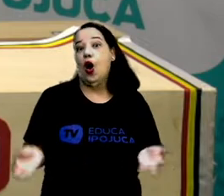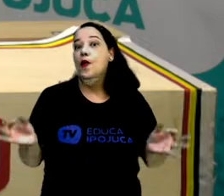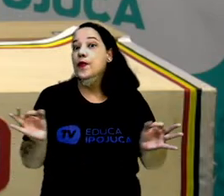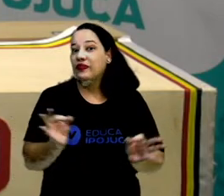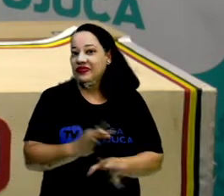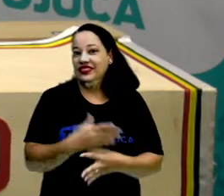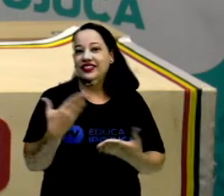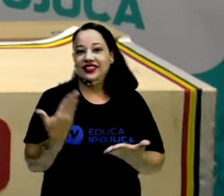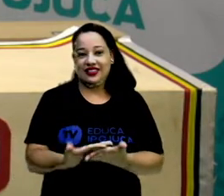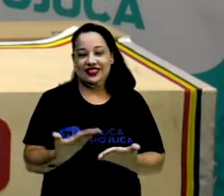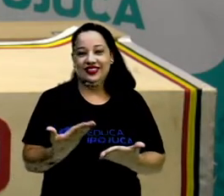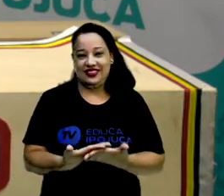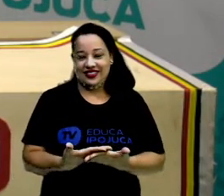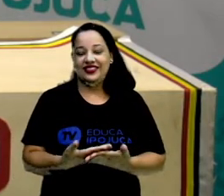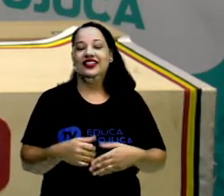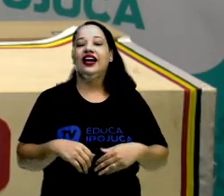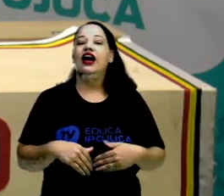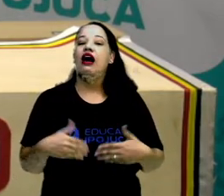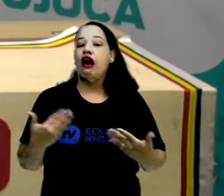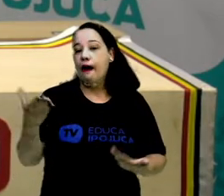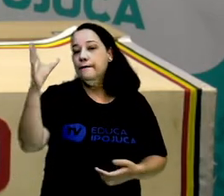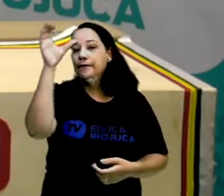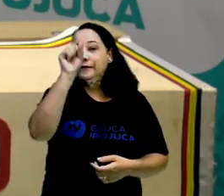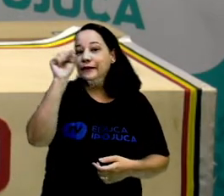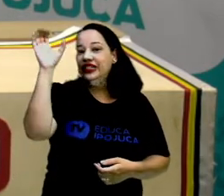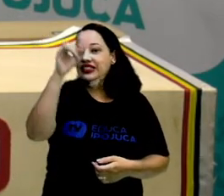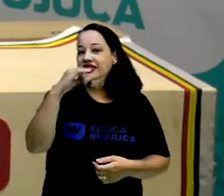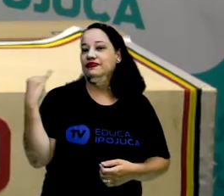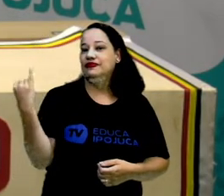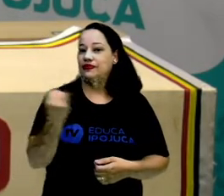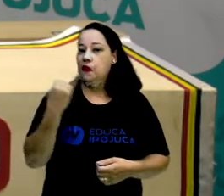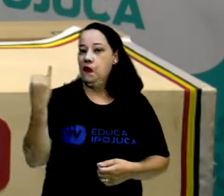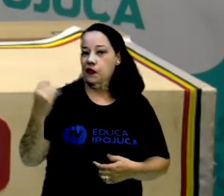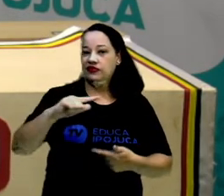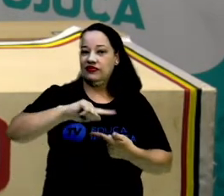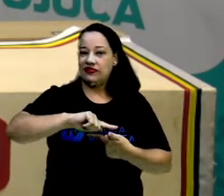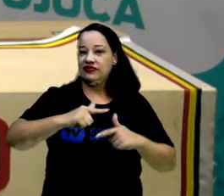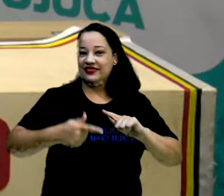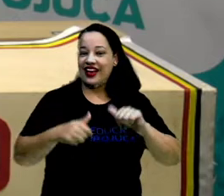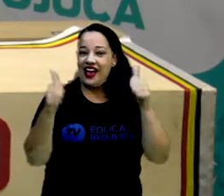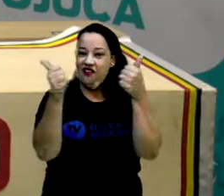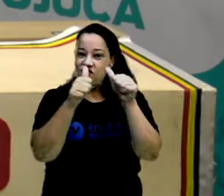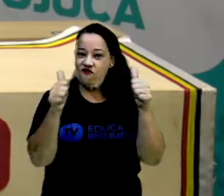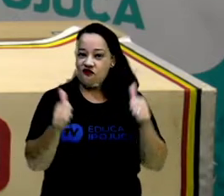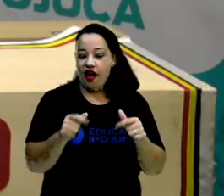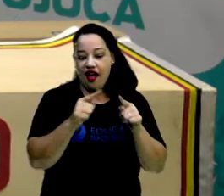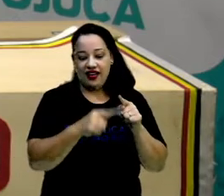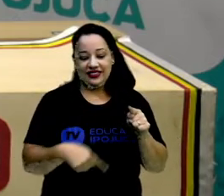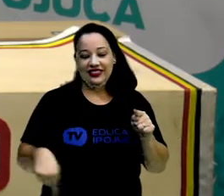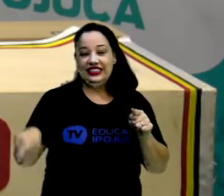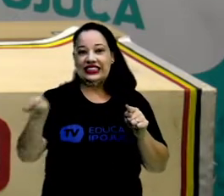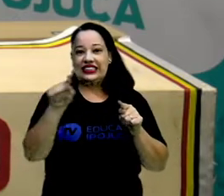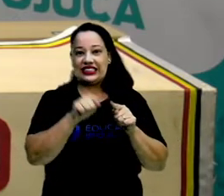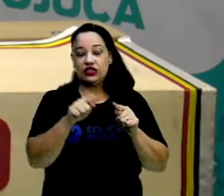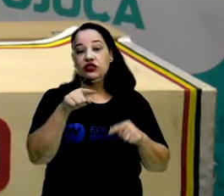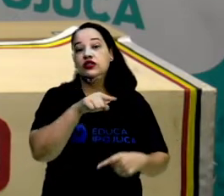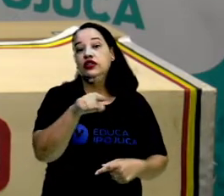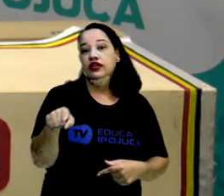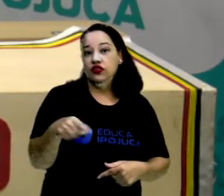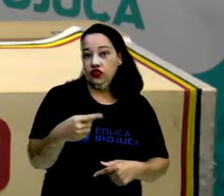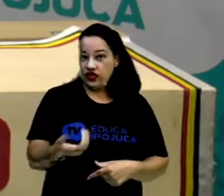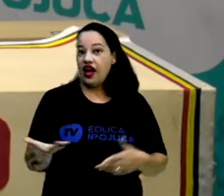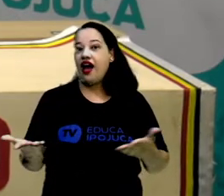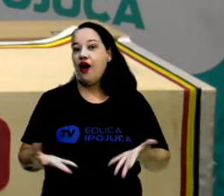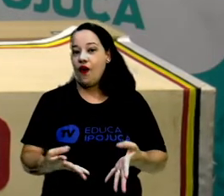nossa aulinha hoje, né, aprendemos uma forma muito importante, que é a forma do círculo. A tia quer que vocês ouçam uma musiquinha